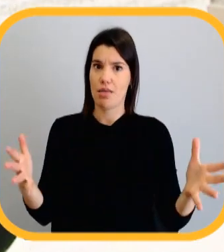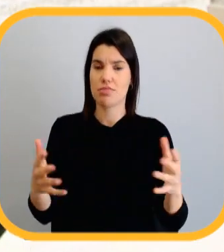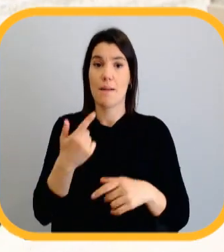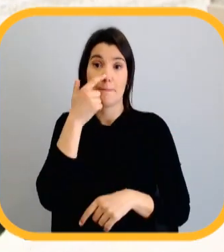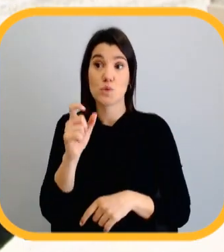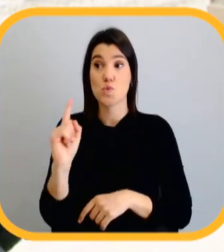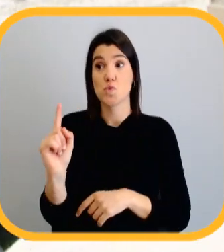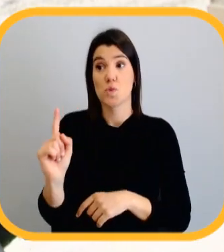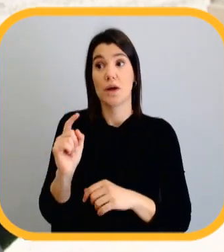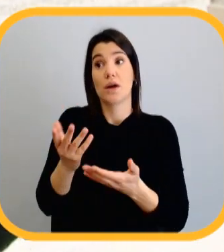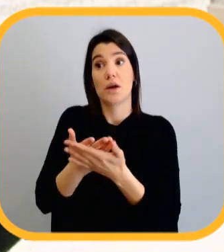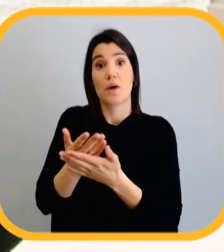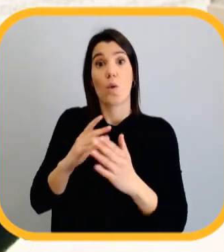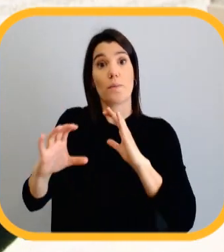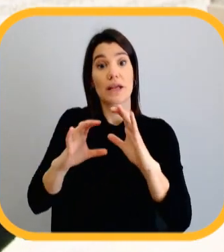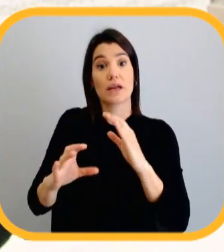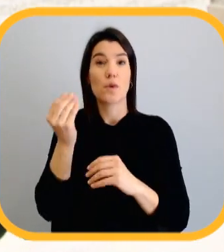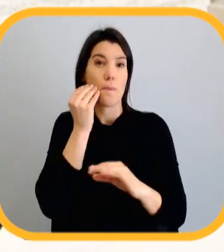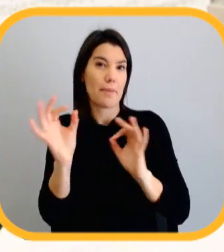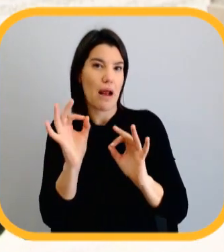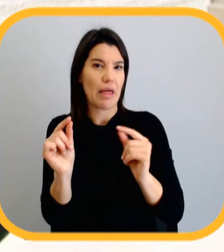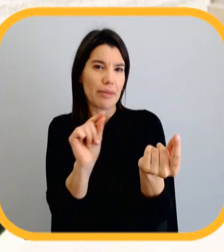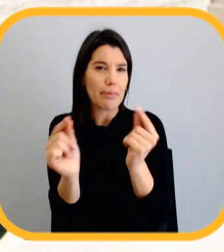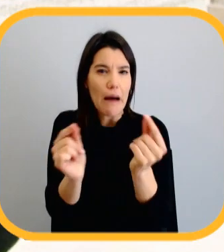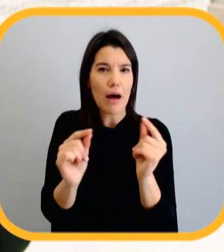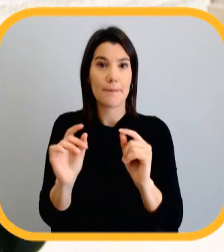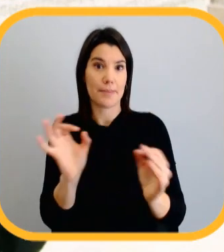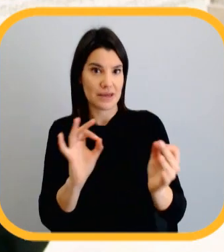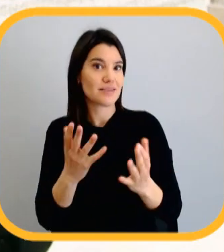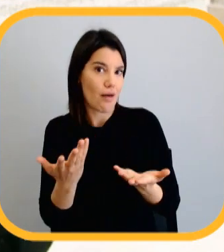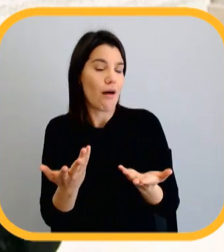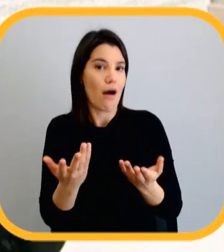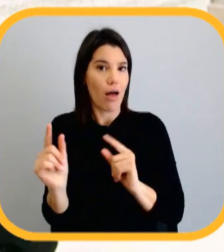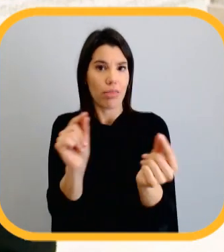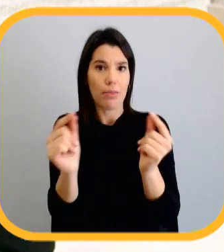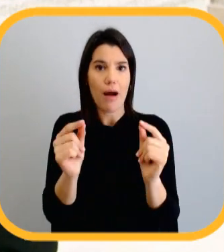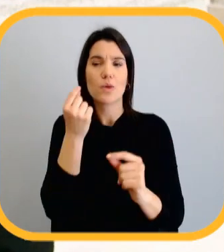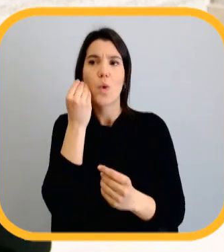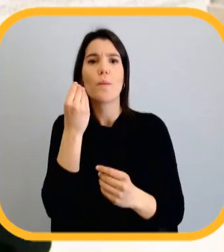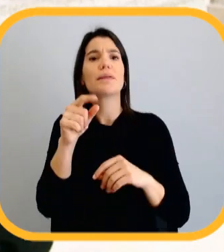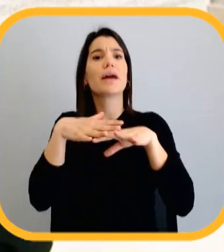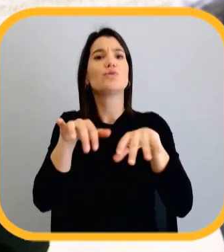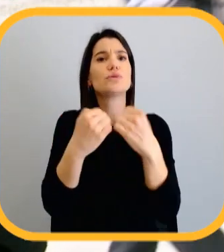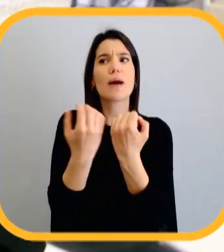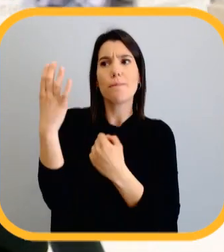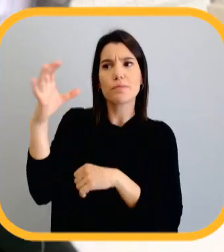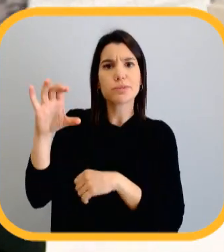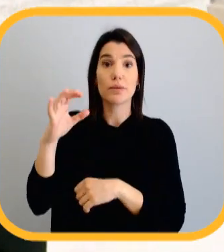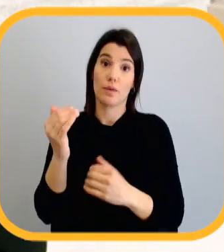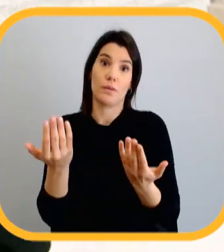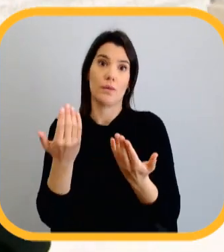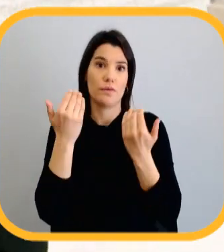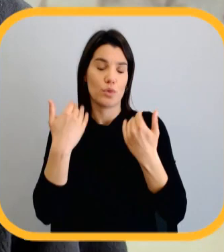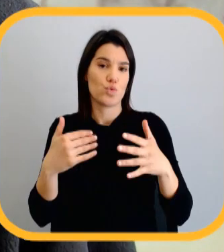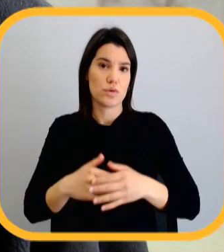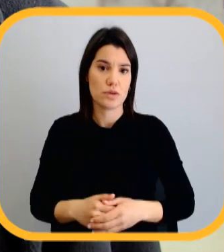trás, que deve haver uma pessoa que trata da comunicação, da forma como eles preparam para os debates, há toda uma preparação para os debates, os postos nas redes sociais cada vez é uma coisa que